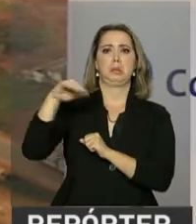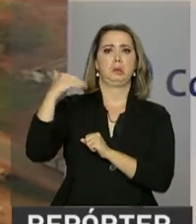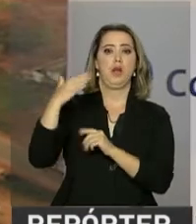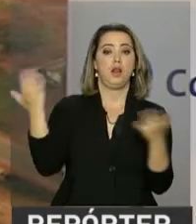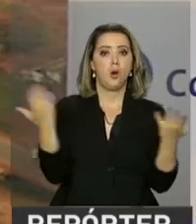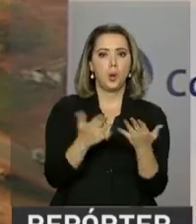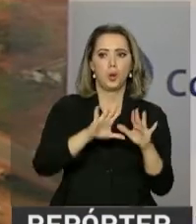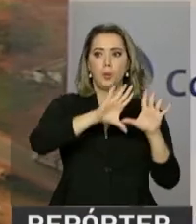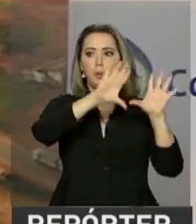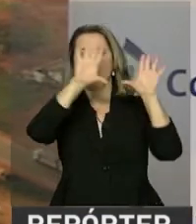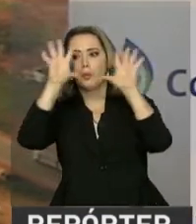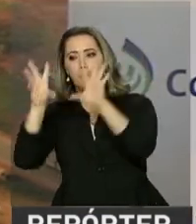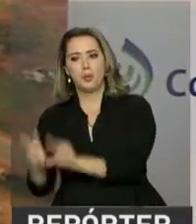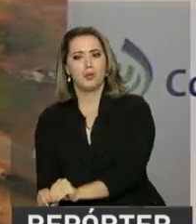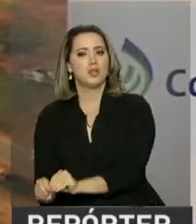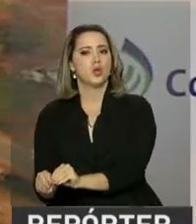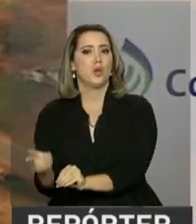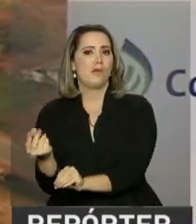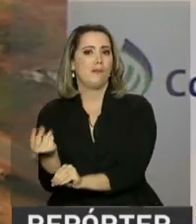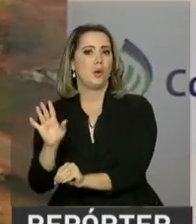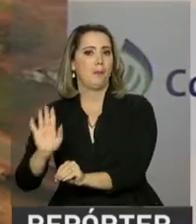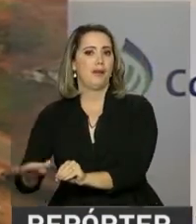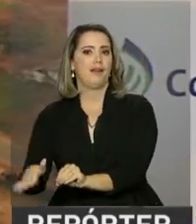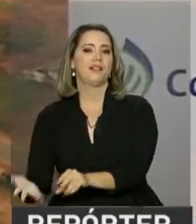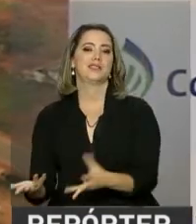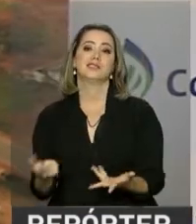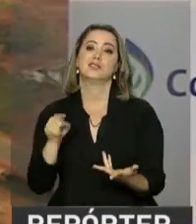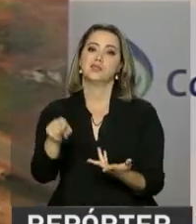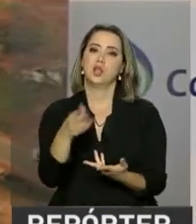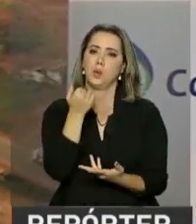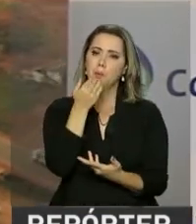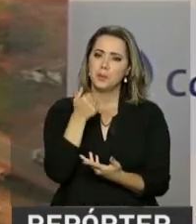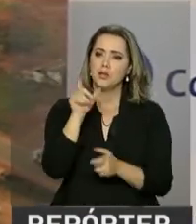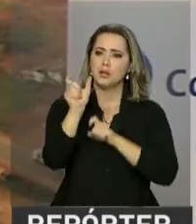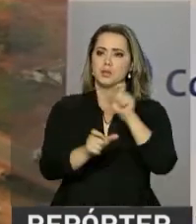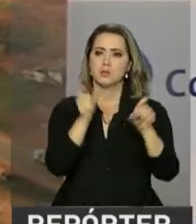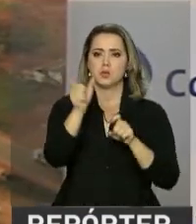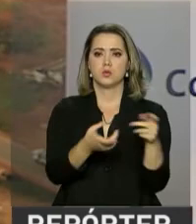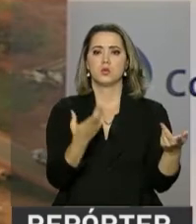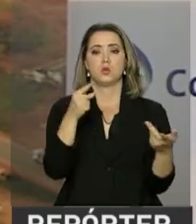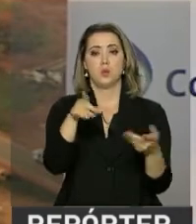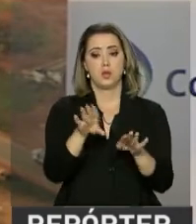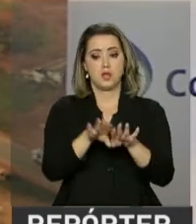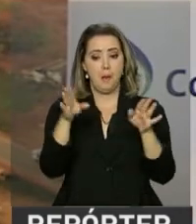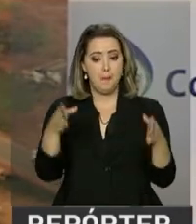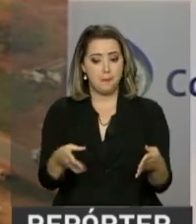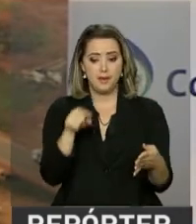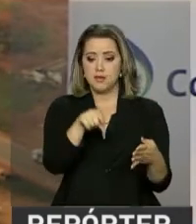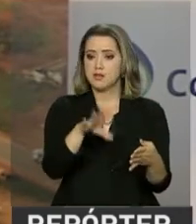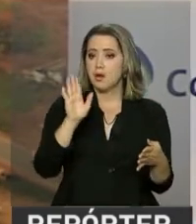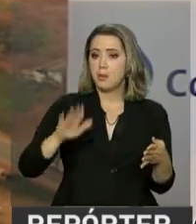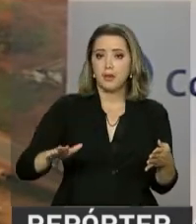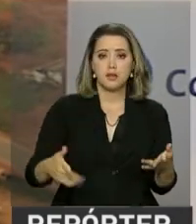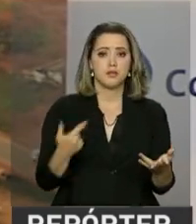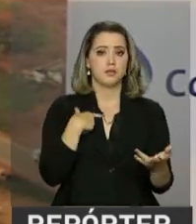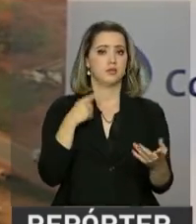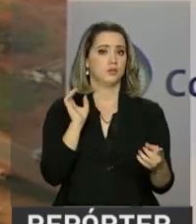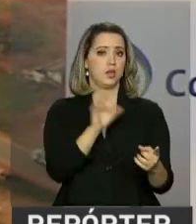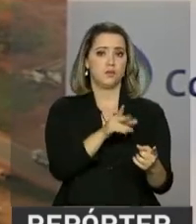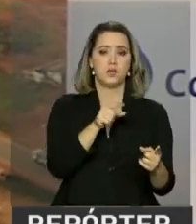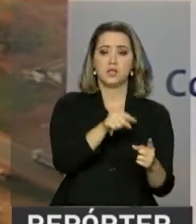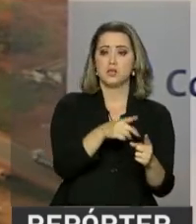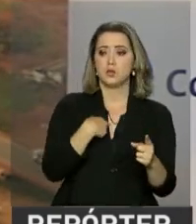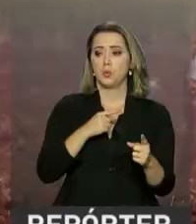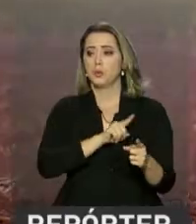hoje tem a comida, a alimentação para as pessoas na mesa. Então, tudo isso é impacto do que